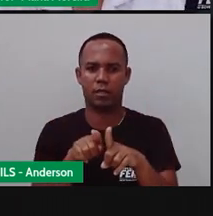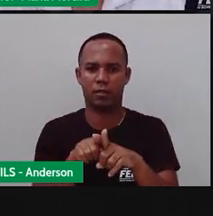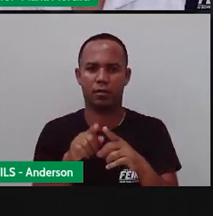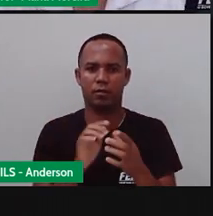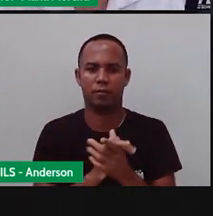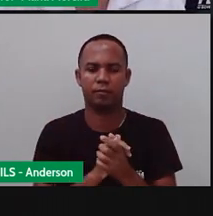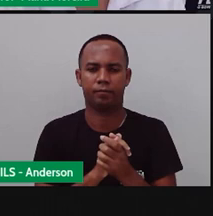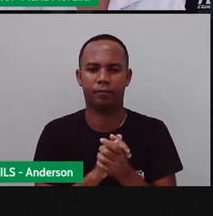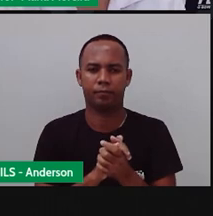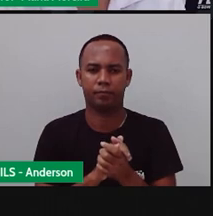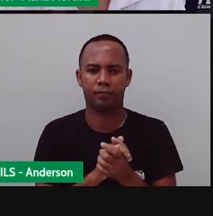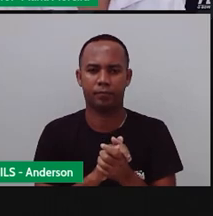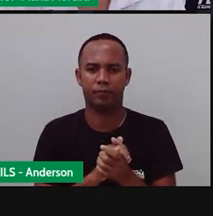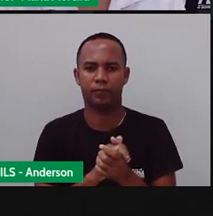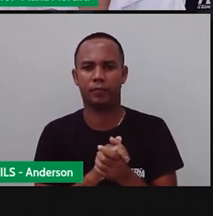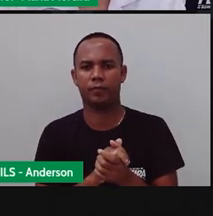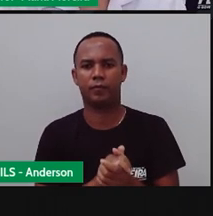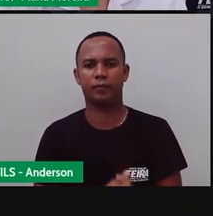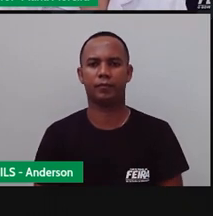Não é isso?